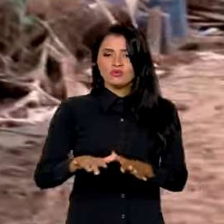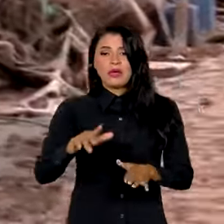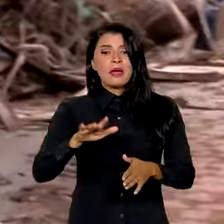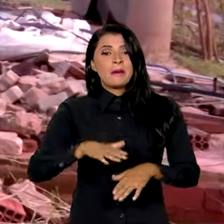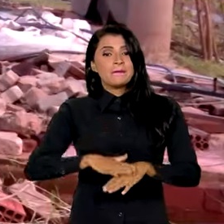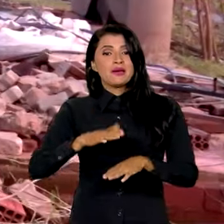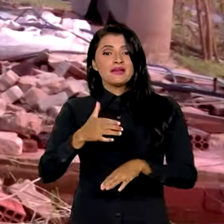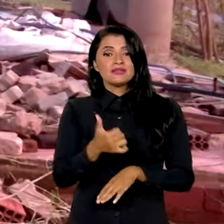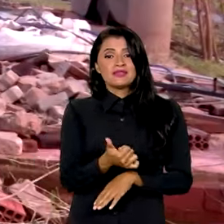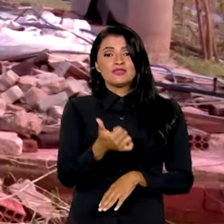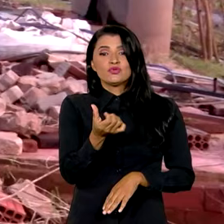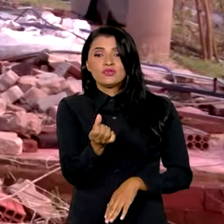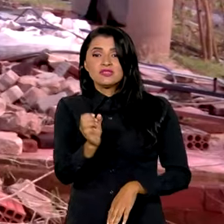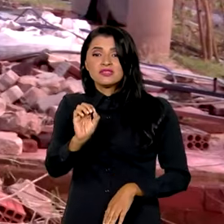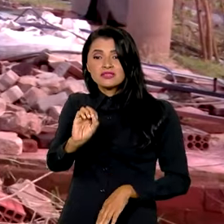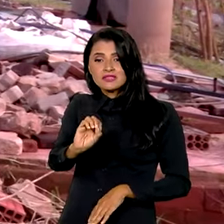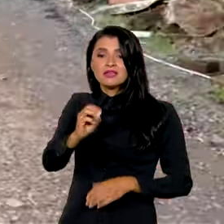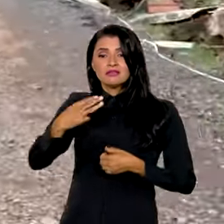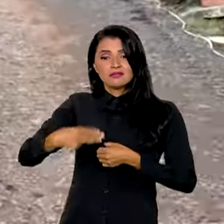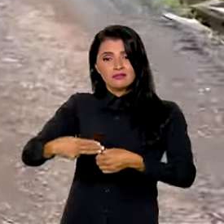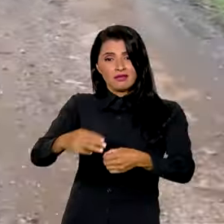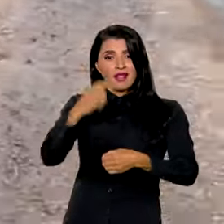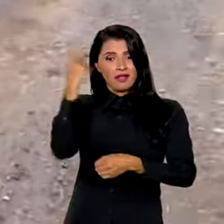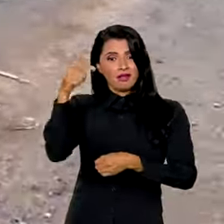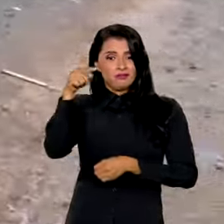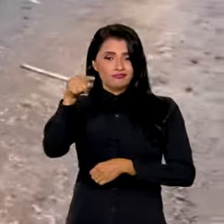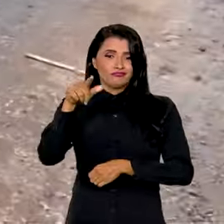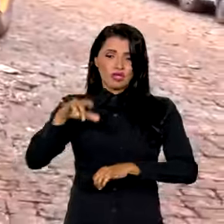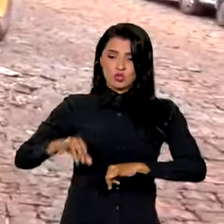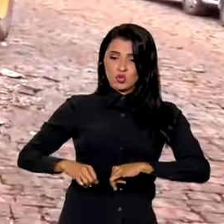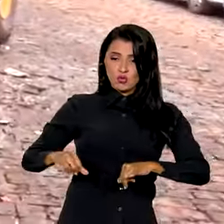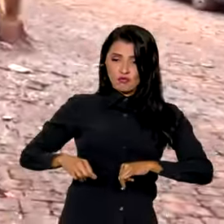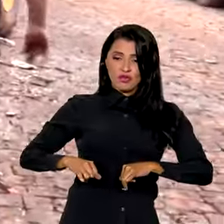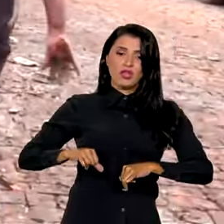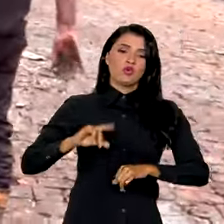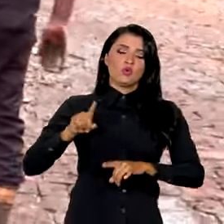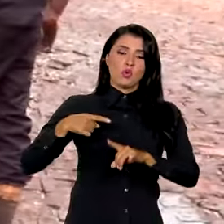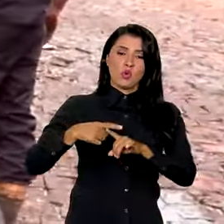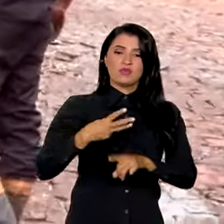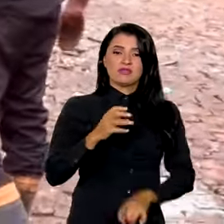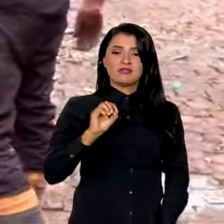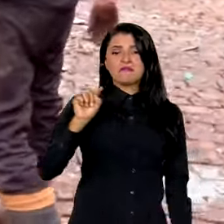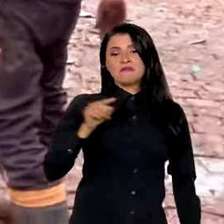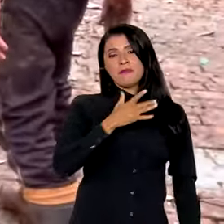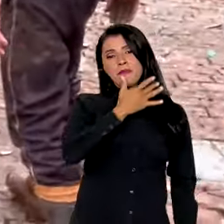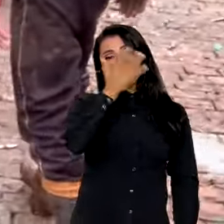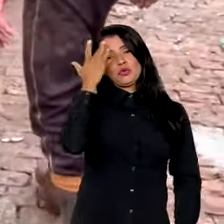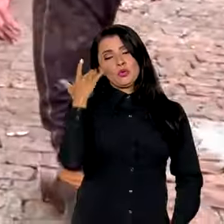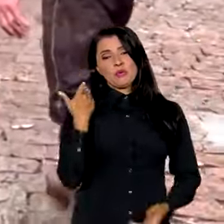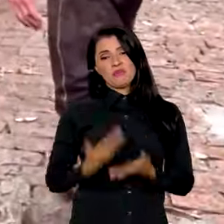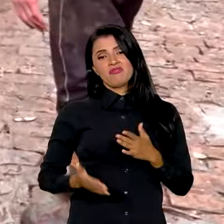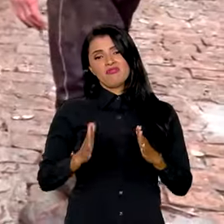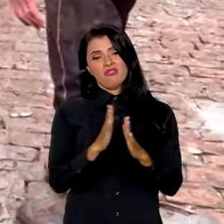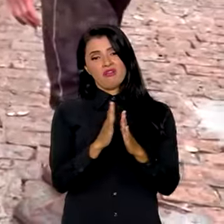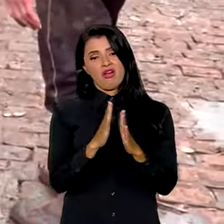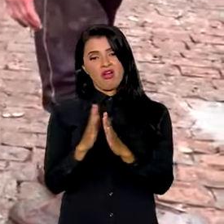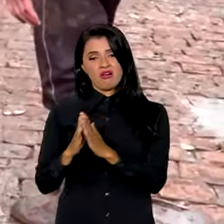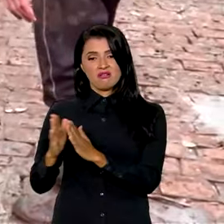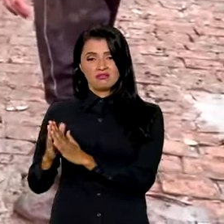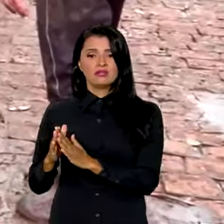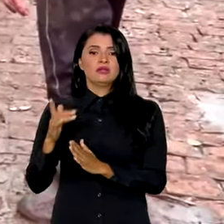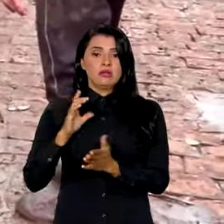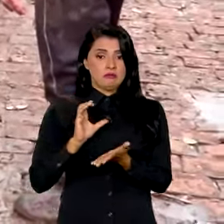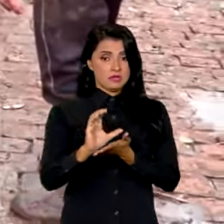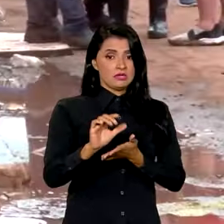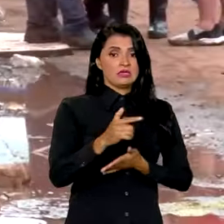160 municípios gaúchos foram afetados com 30 mil pessoas desabrigadas. Repasse